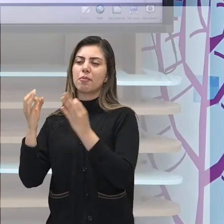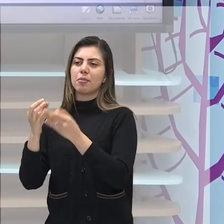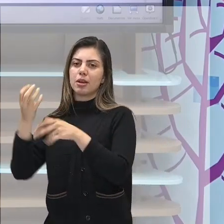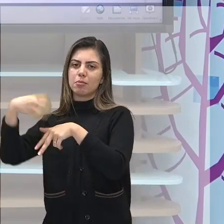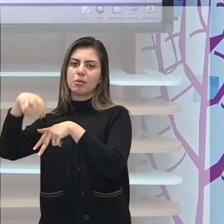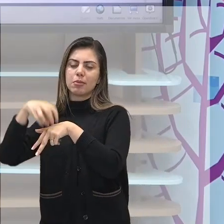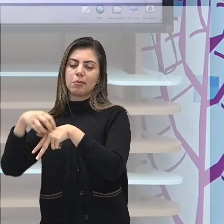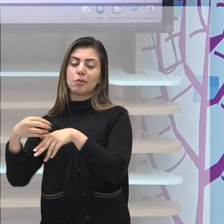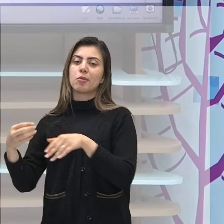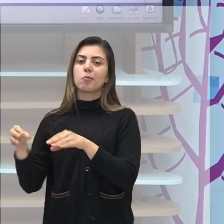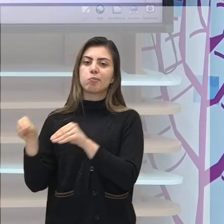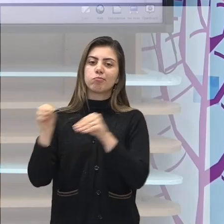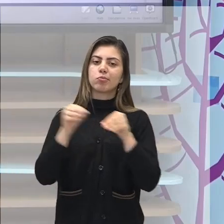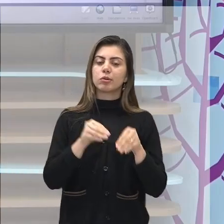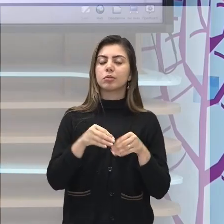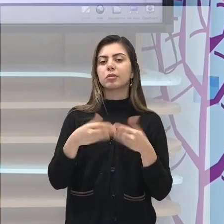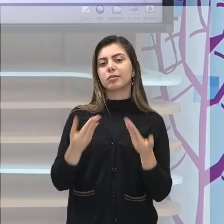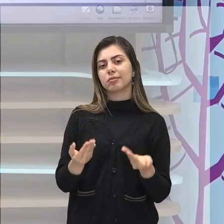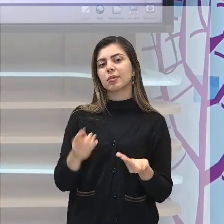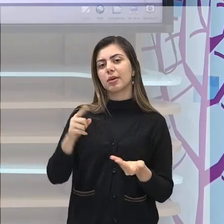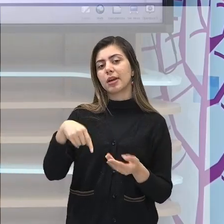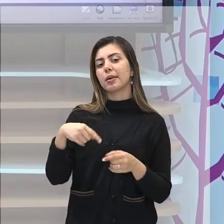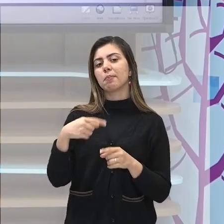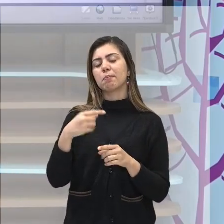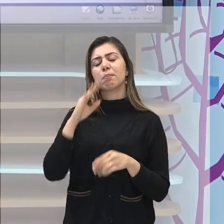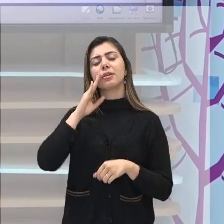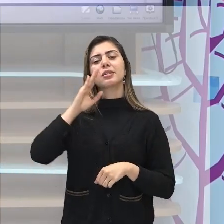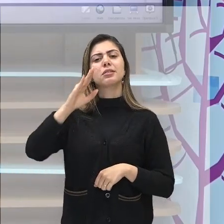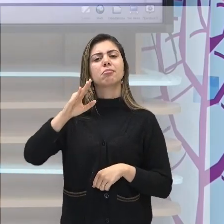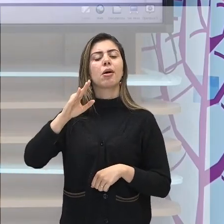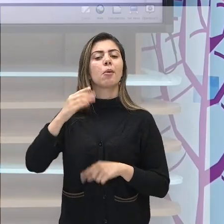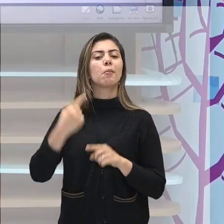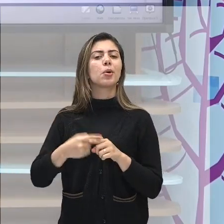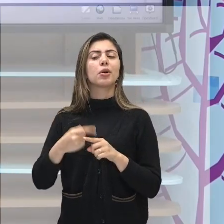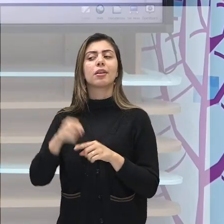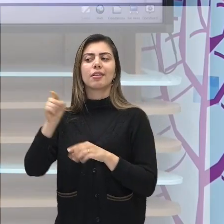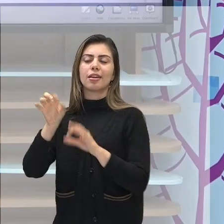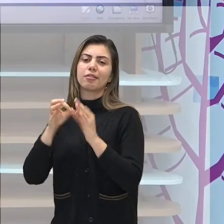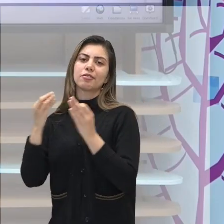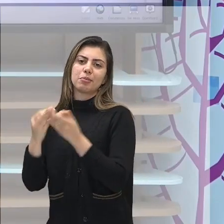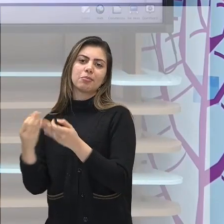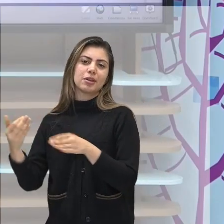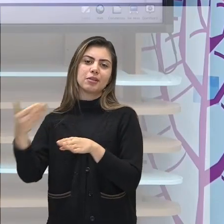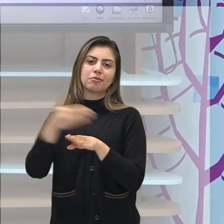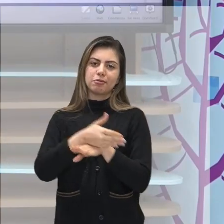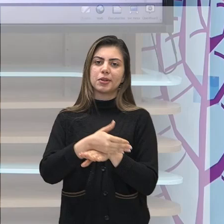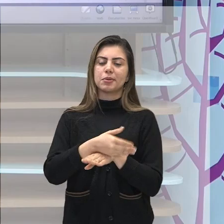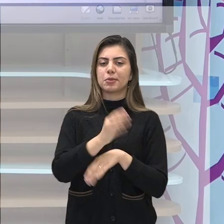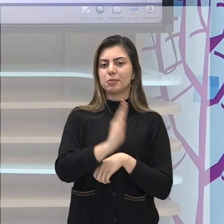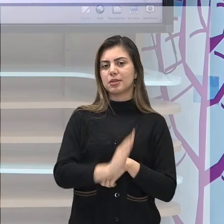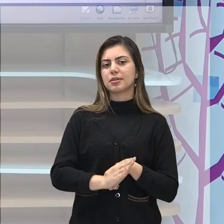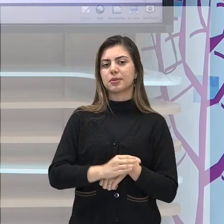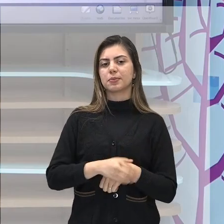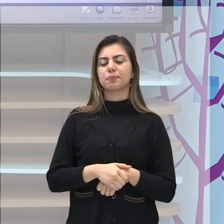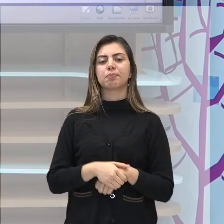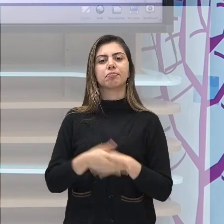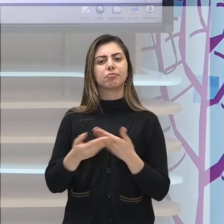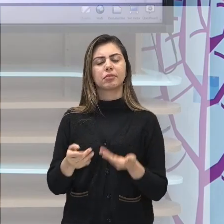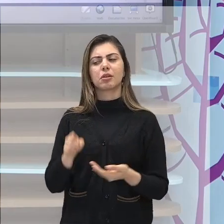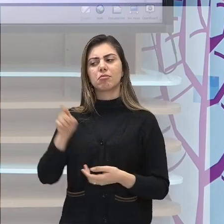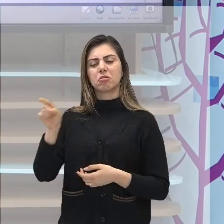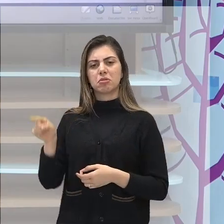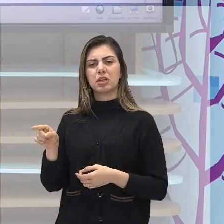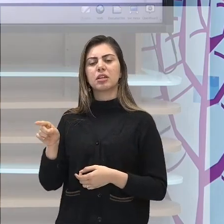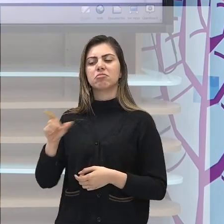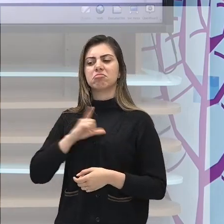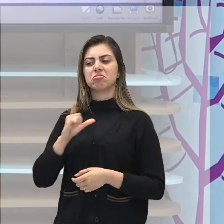principais motivos, que será o principal motivo da vinda da família real portuguesa, de lançar-se ao